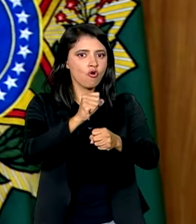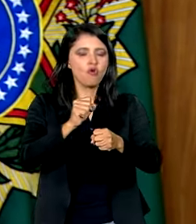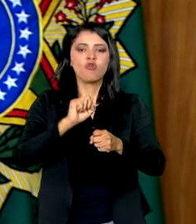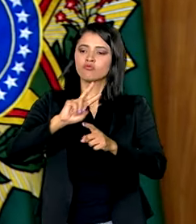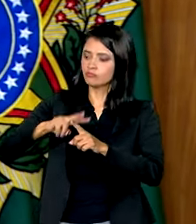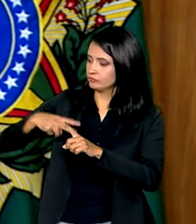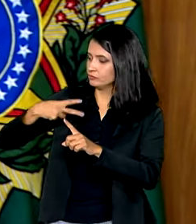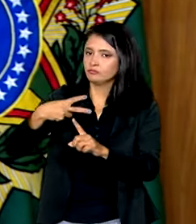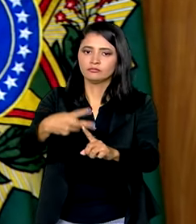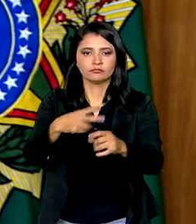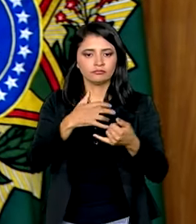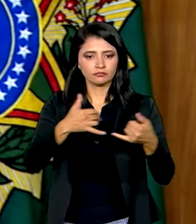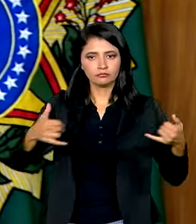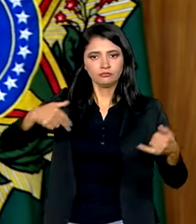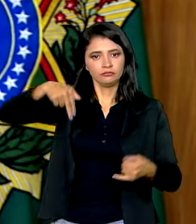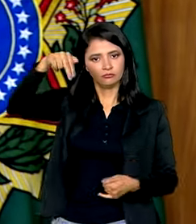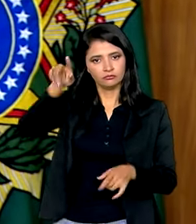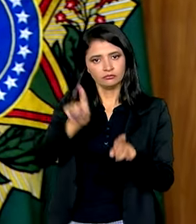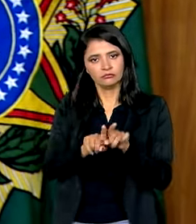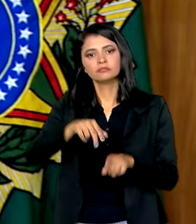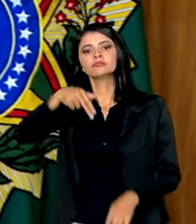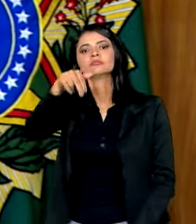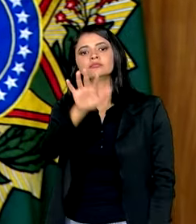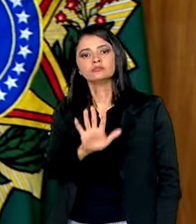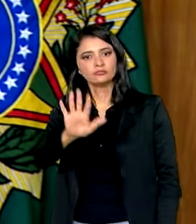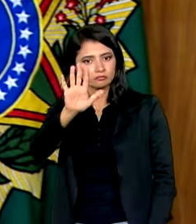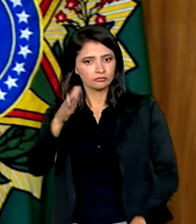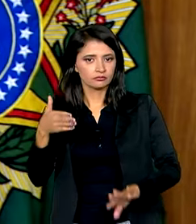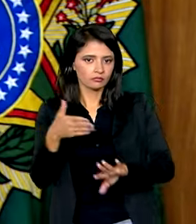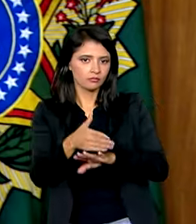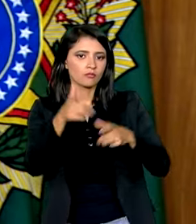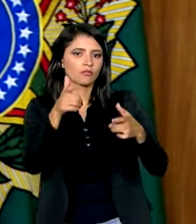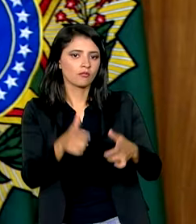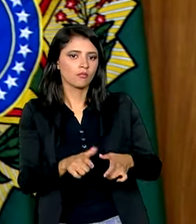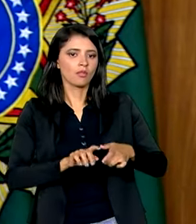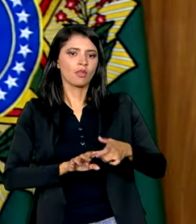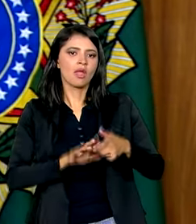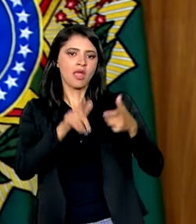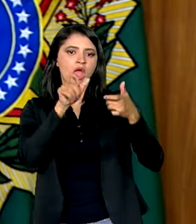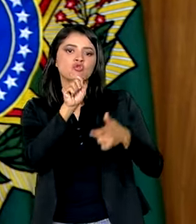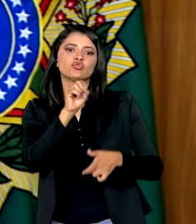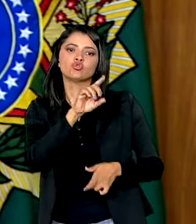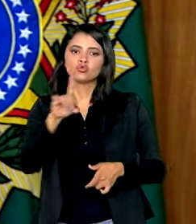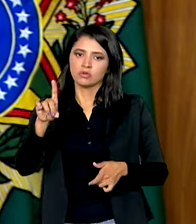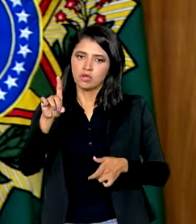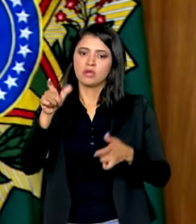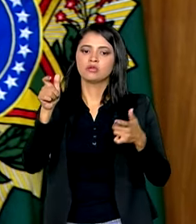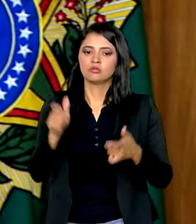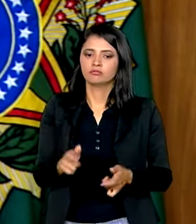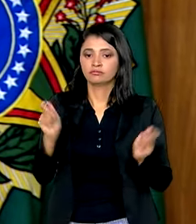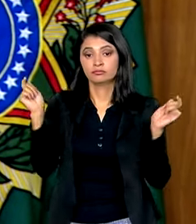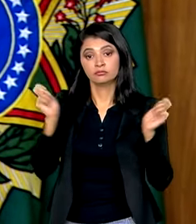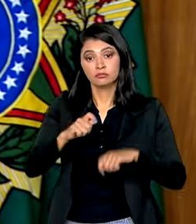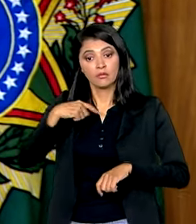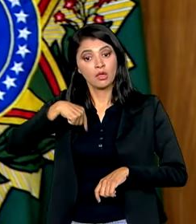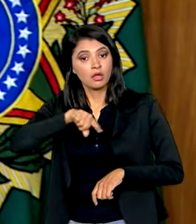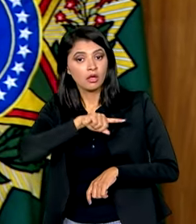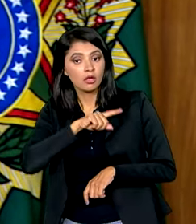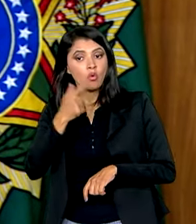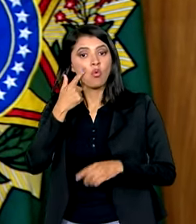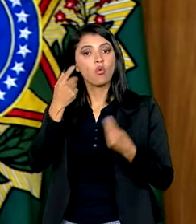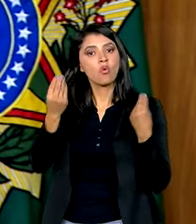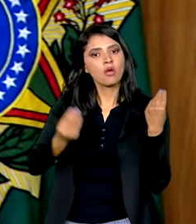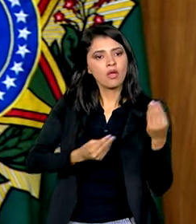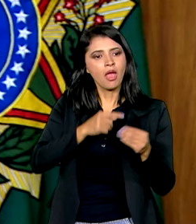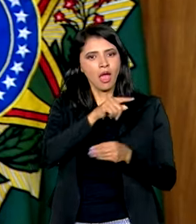linhas de transmissão do norte do nordeste brasileiro para o centro de carga, que é o sudeste, vai permitir nós destravarmos,